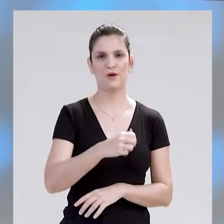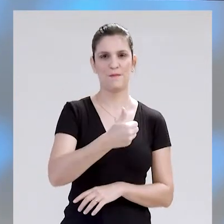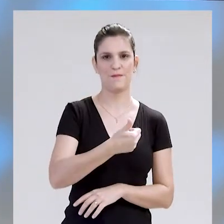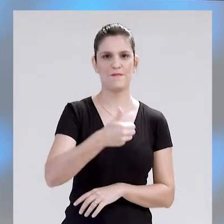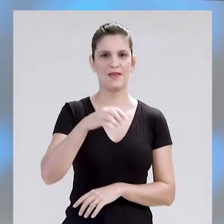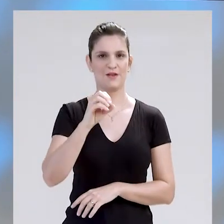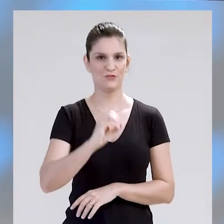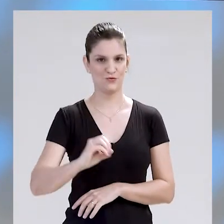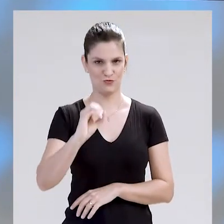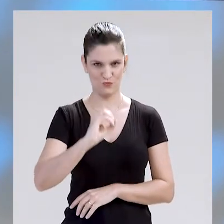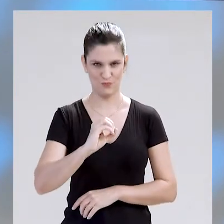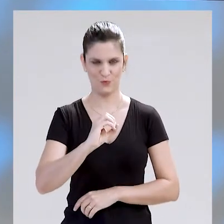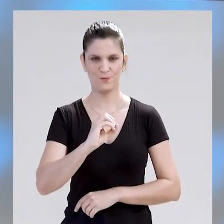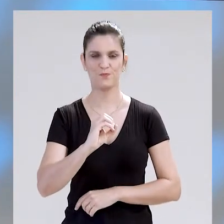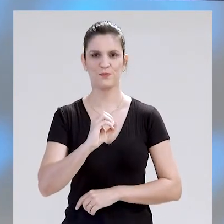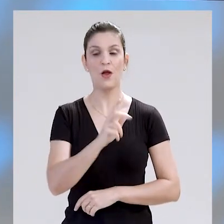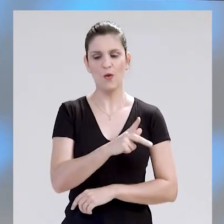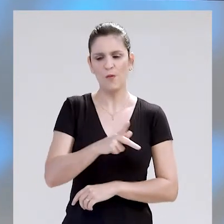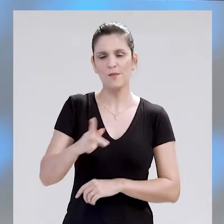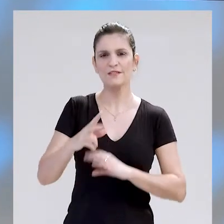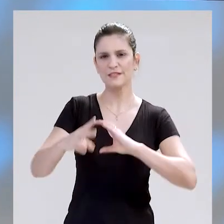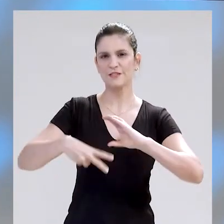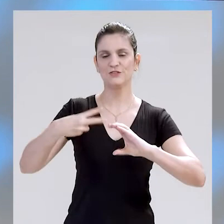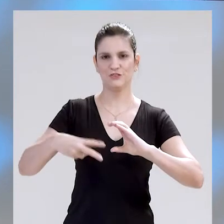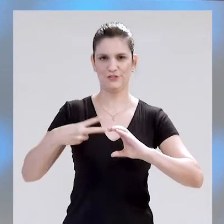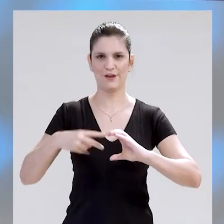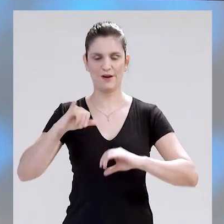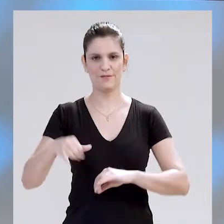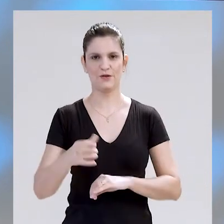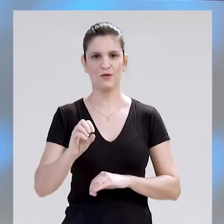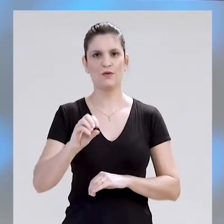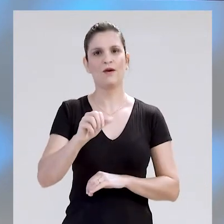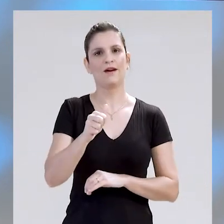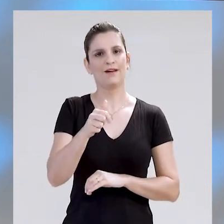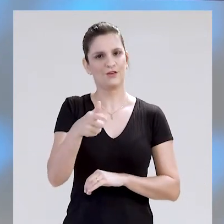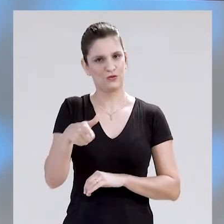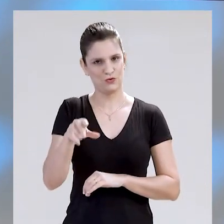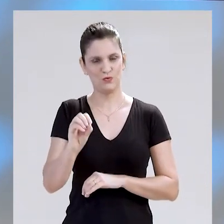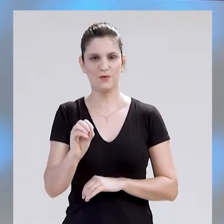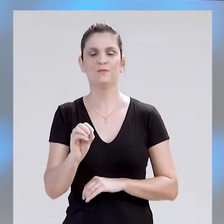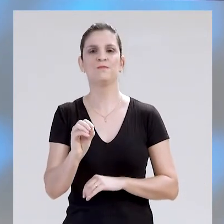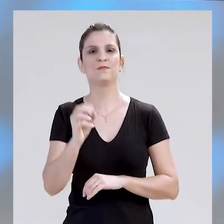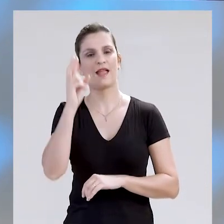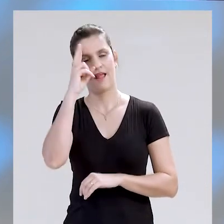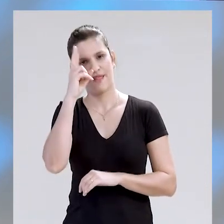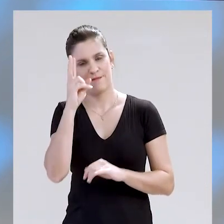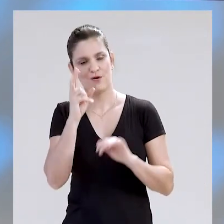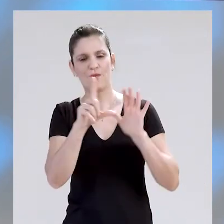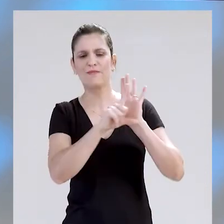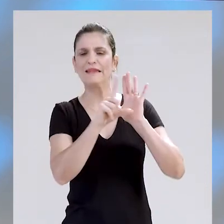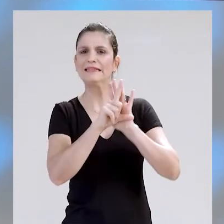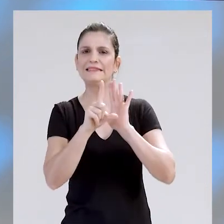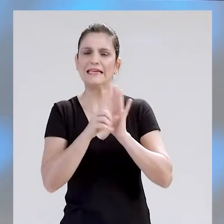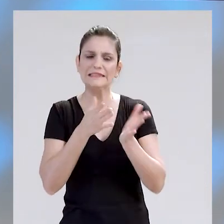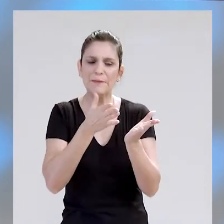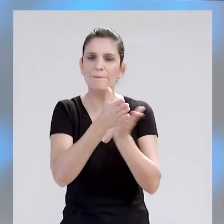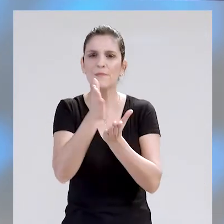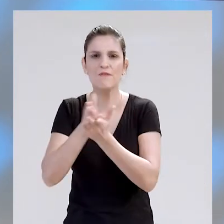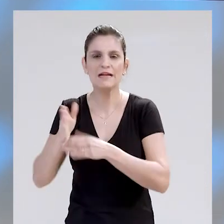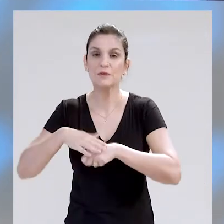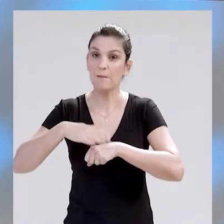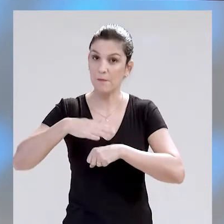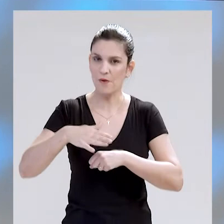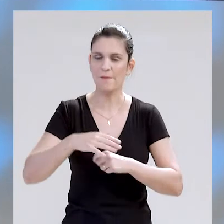último dia 1º de outubro, o presidente da Câmara de Vereadores, professor João Rocha, lembrou das leis aprovadas de